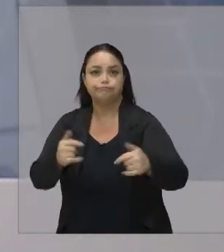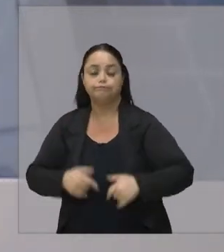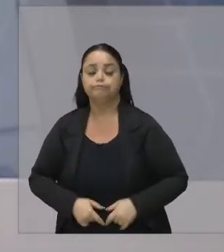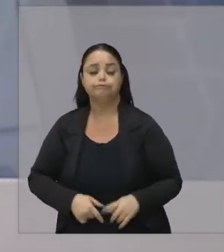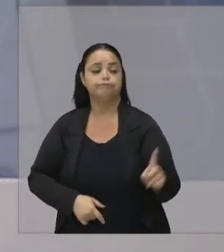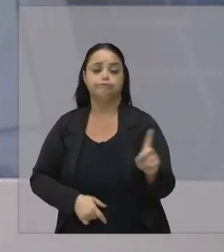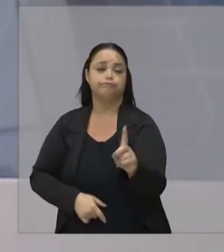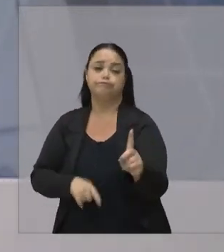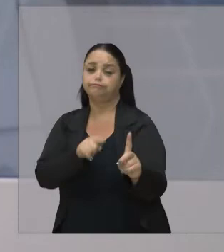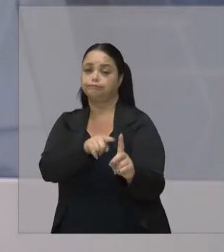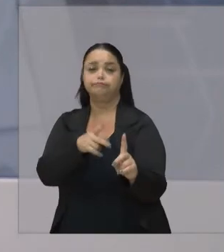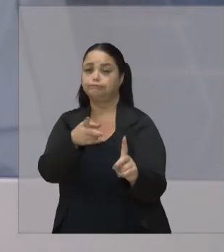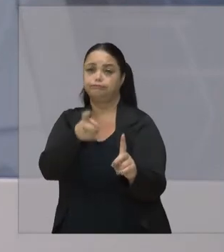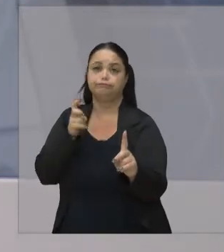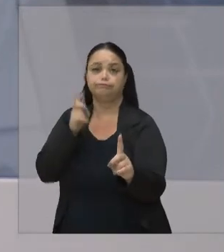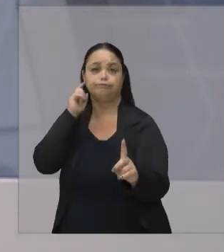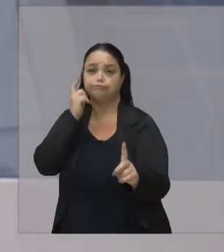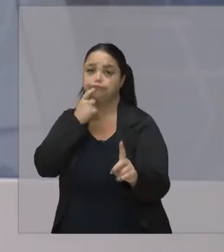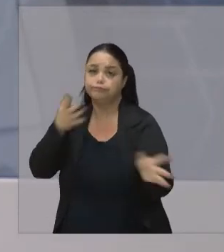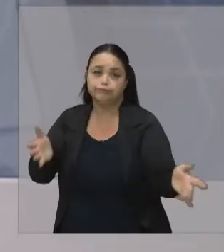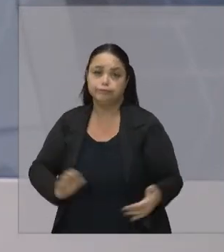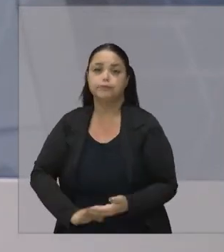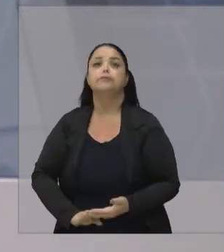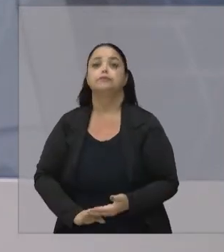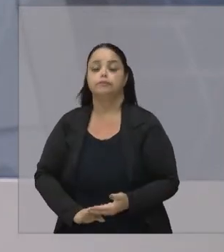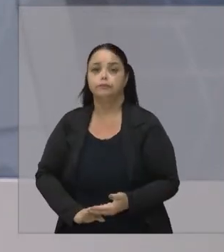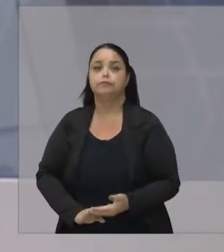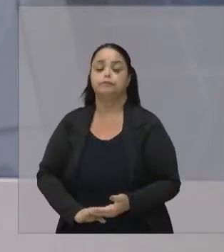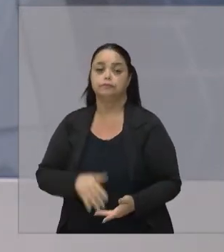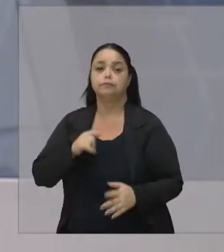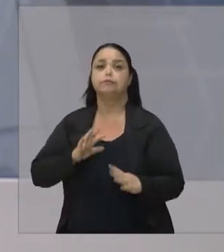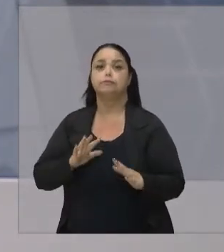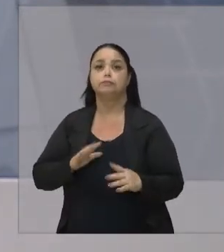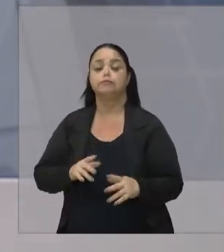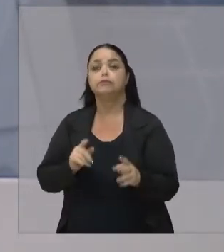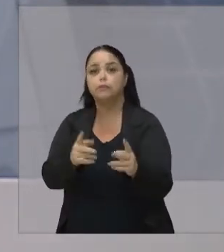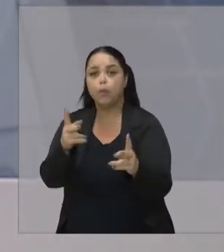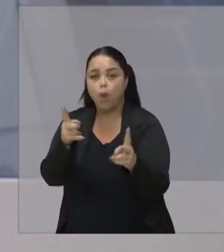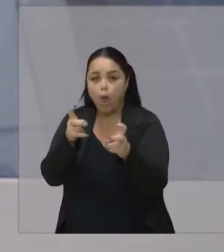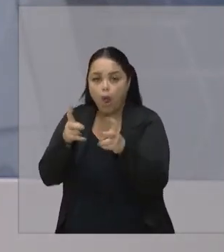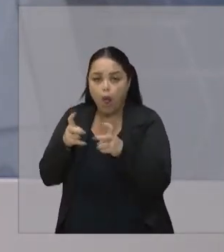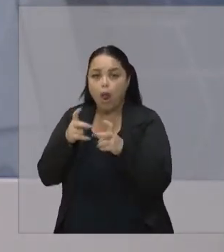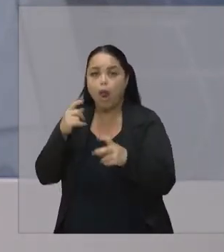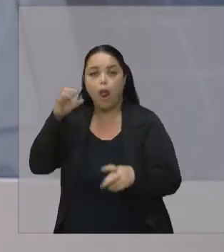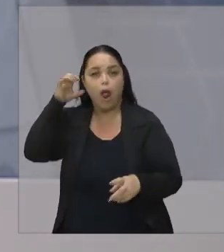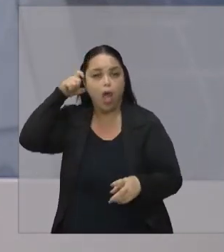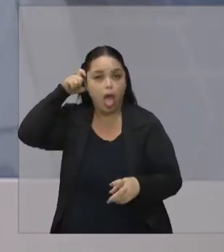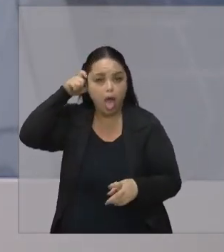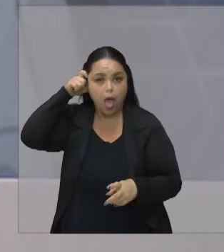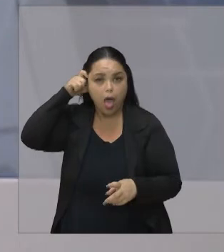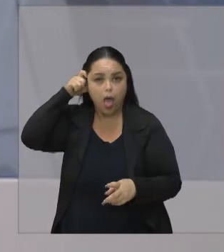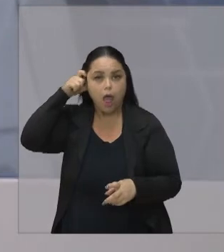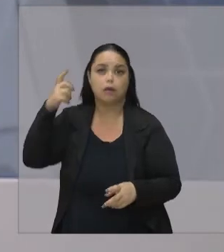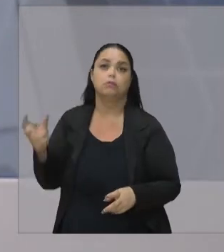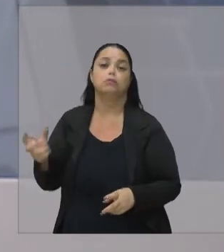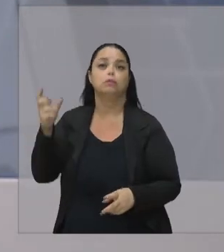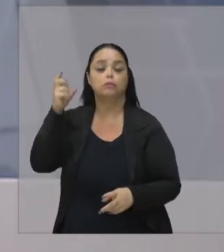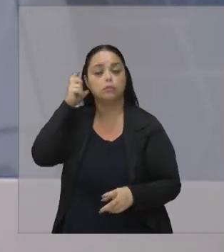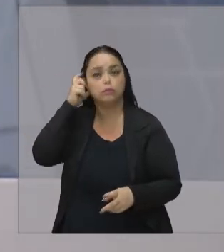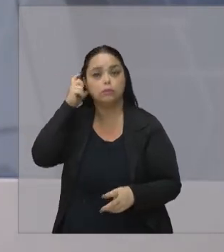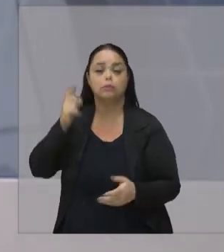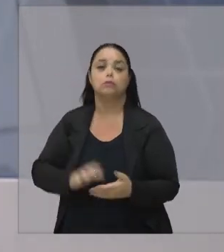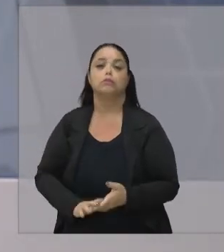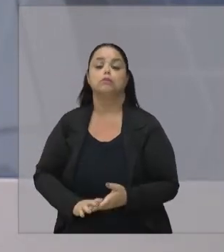passa Do lado E não percebe Salvo quando É visível Algum aparelho auditivo Mas assim